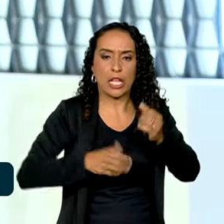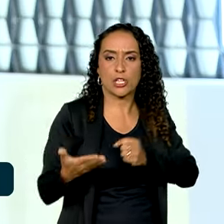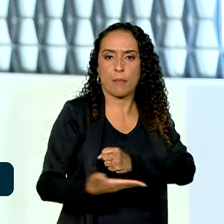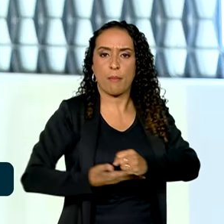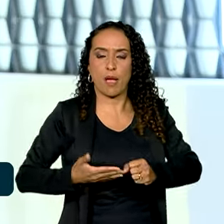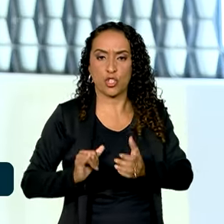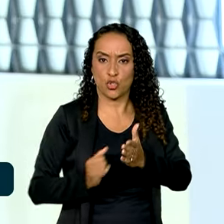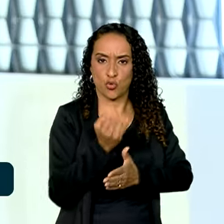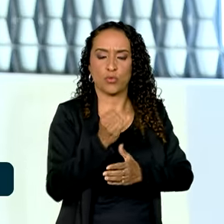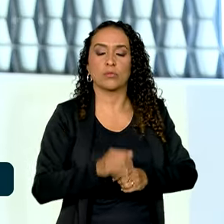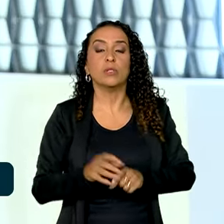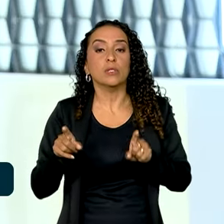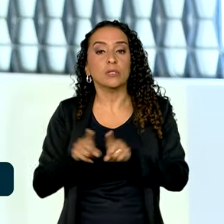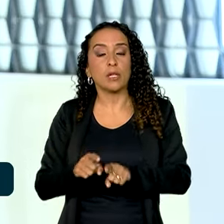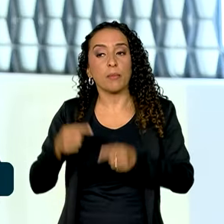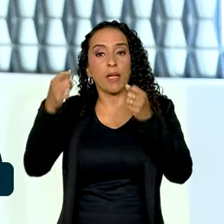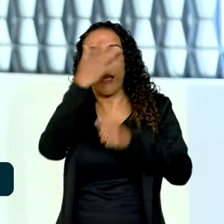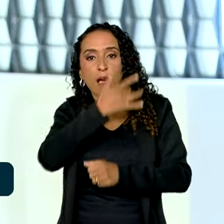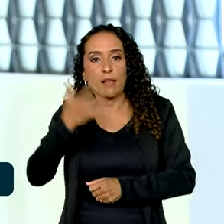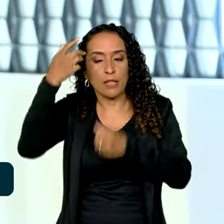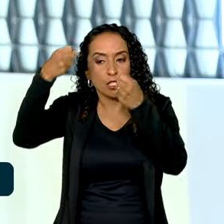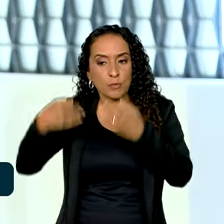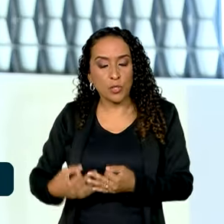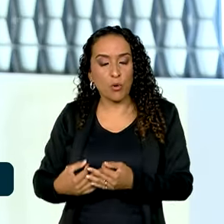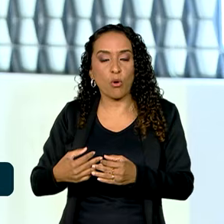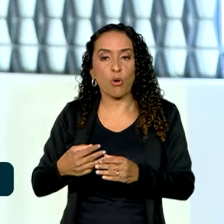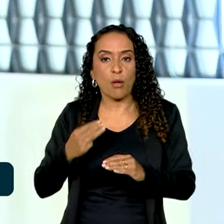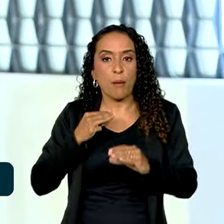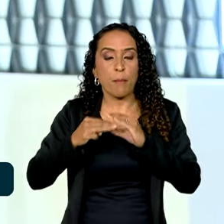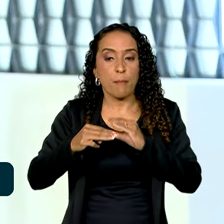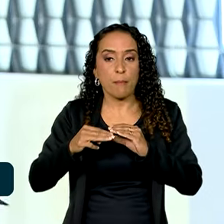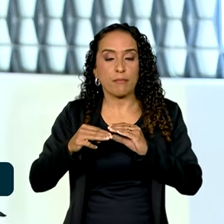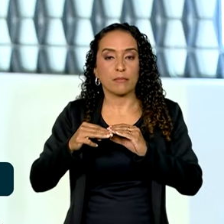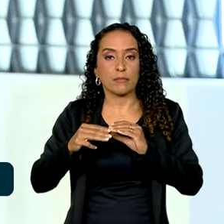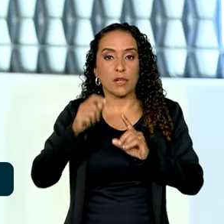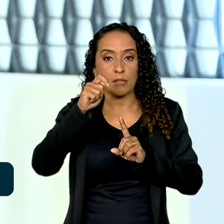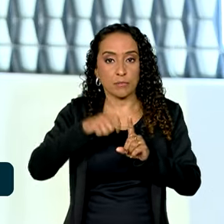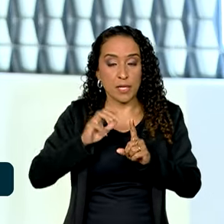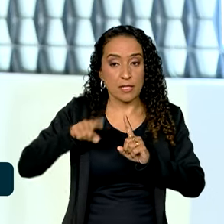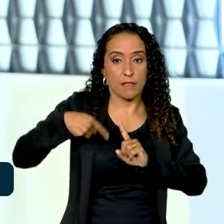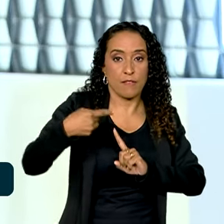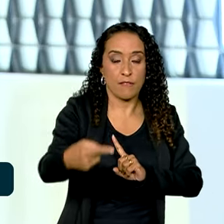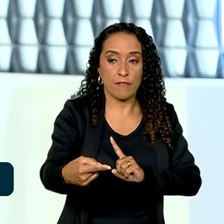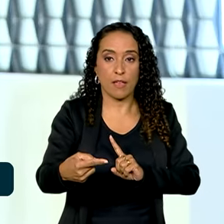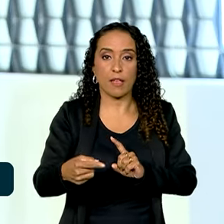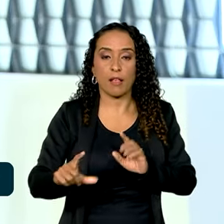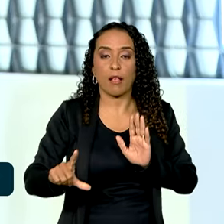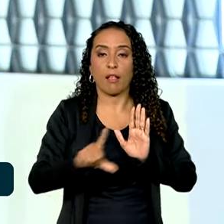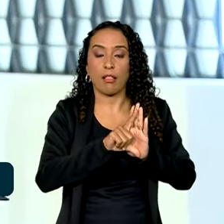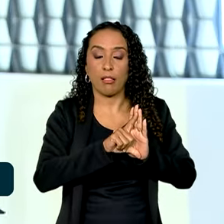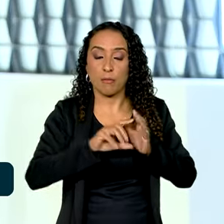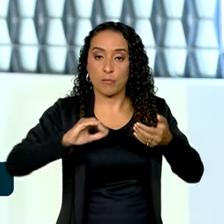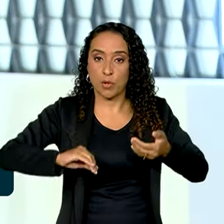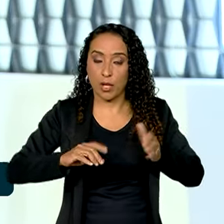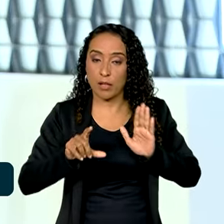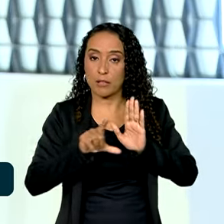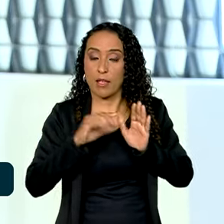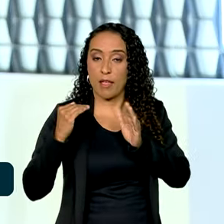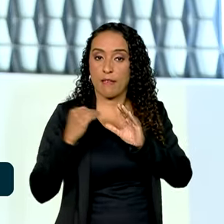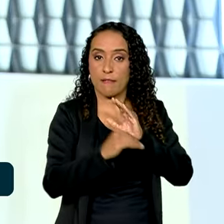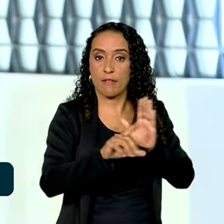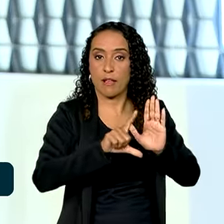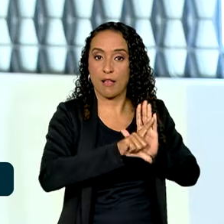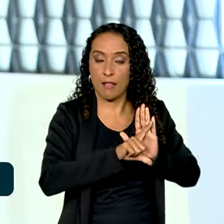O ministro lembrou também que o governo envia, no mês que vem, pro Congresso, a lei que regulamenta a reforma tributária, aguardada há mais de